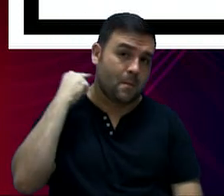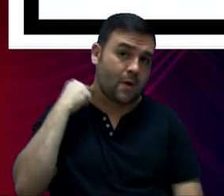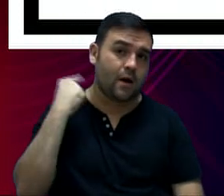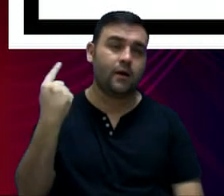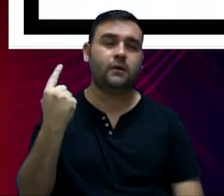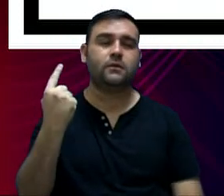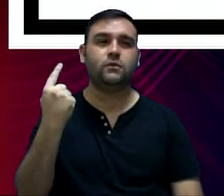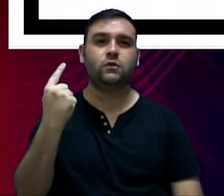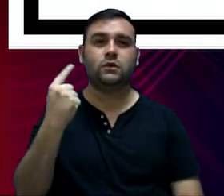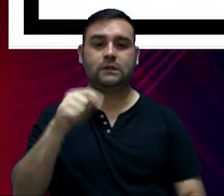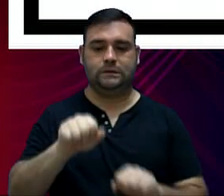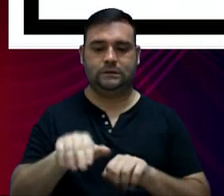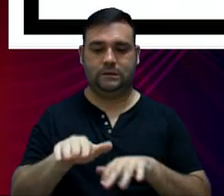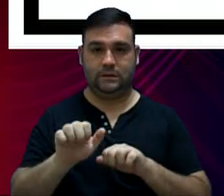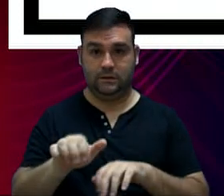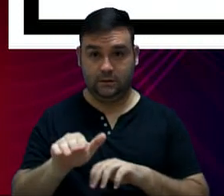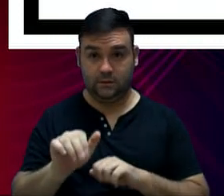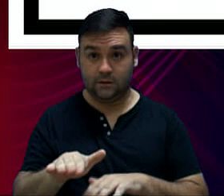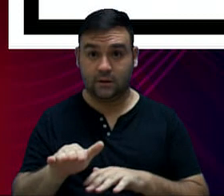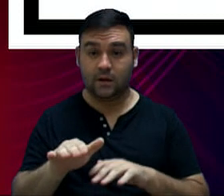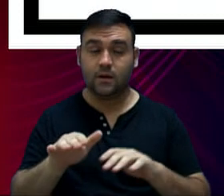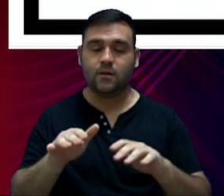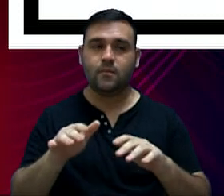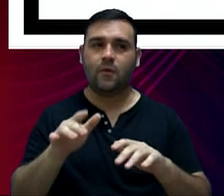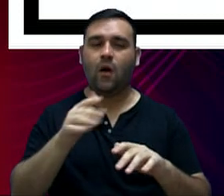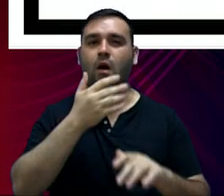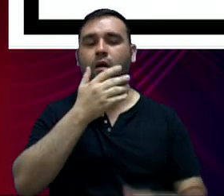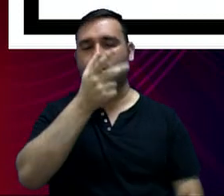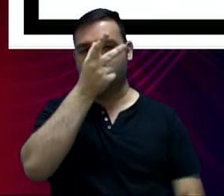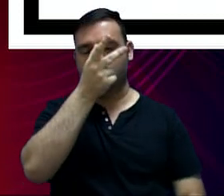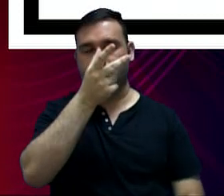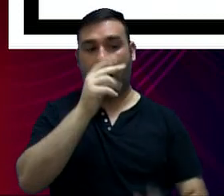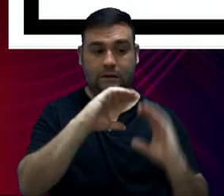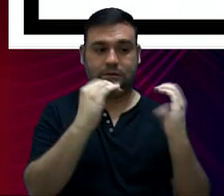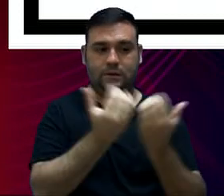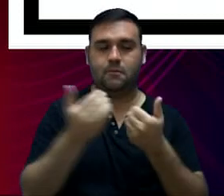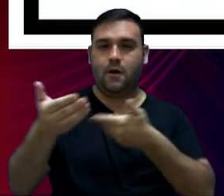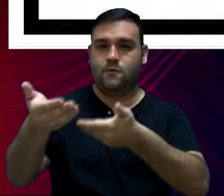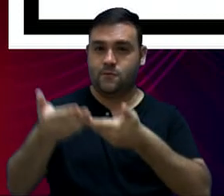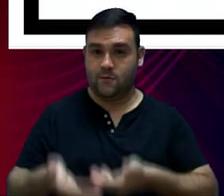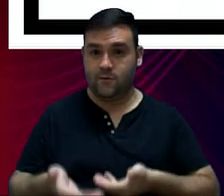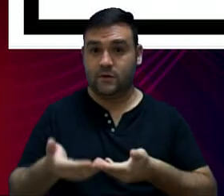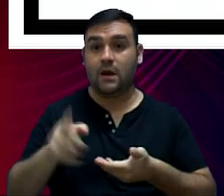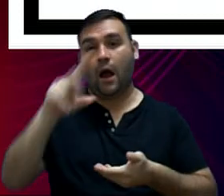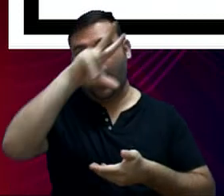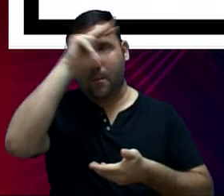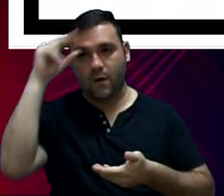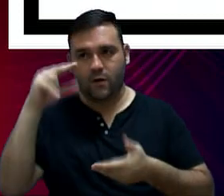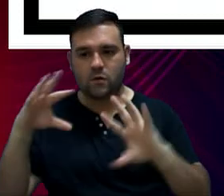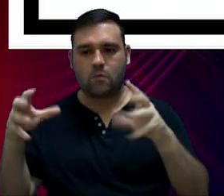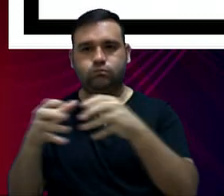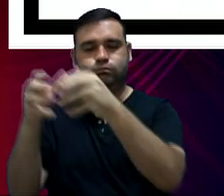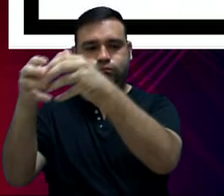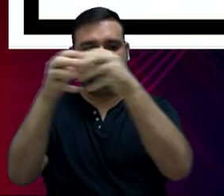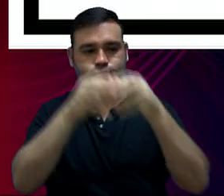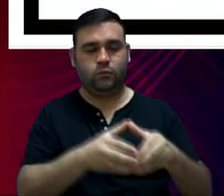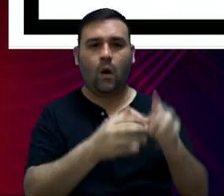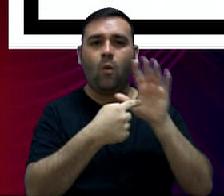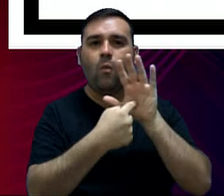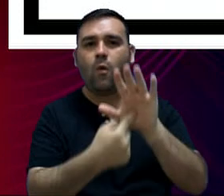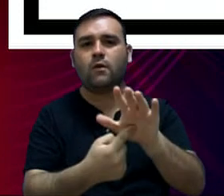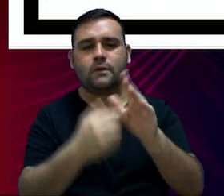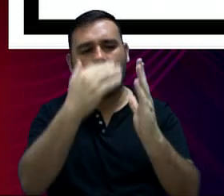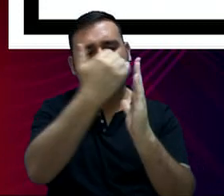e nos meses de setembro, a convite do Legislativo Executivo vem, então, apresentar